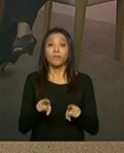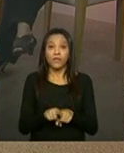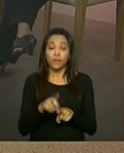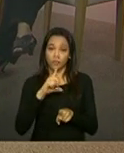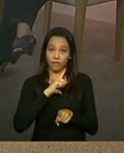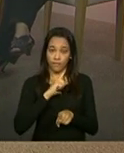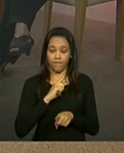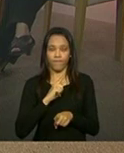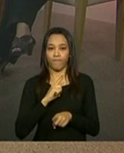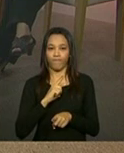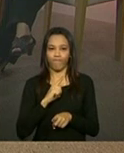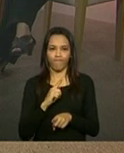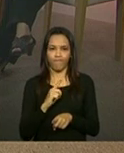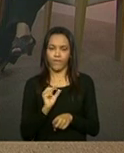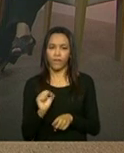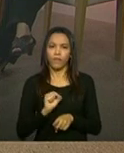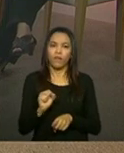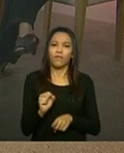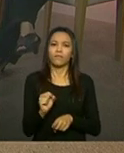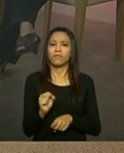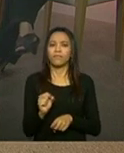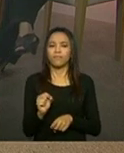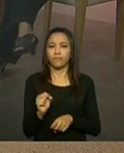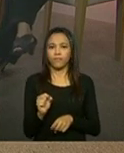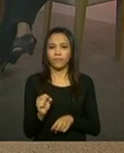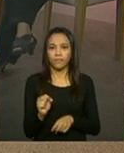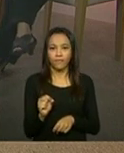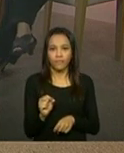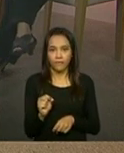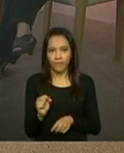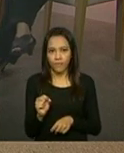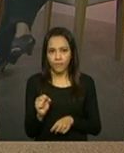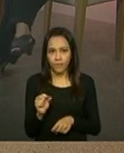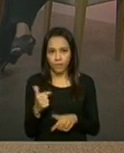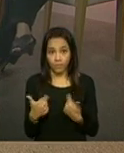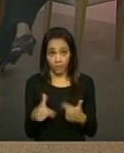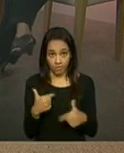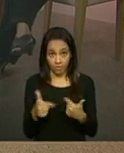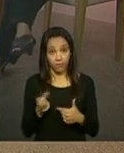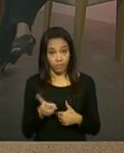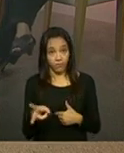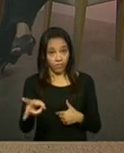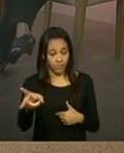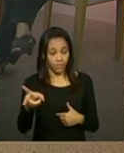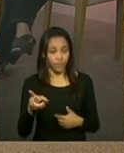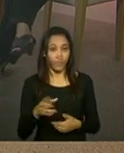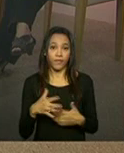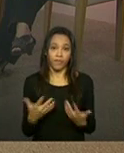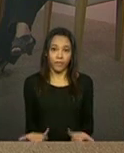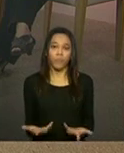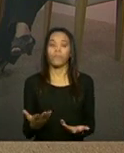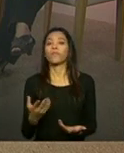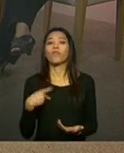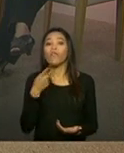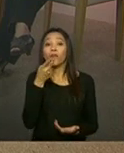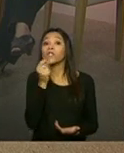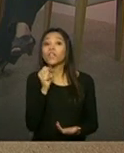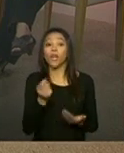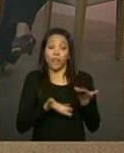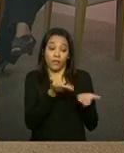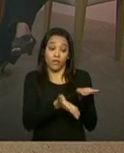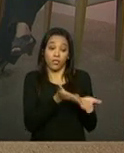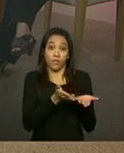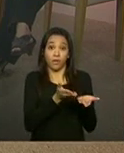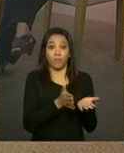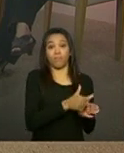esse trabalho mesmo, né, continuado, tá? Então, a gente tá falando de atendimento. Agora a gente